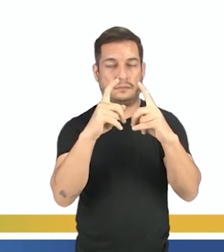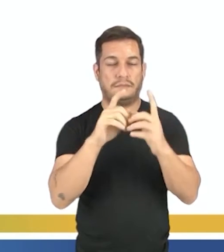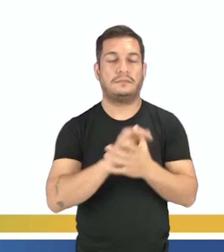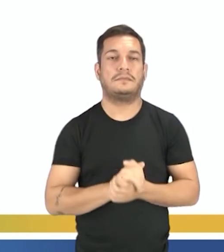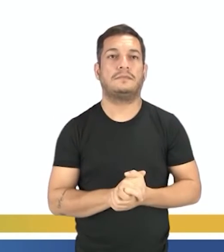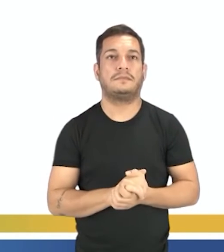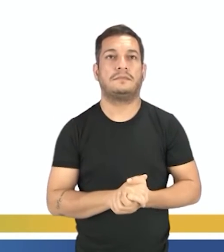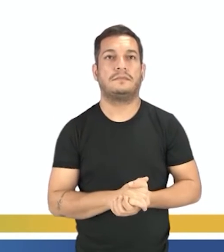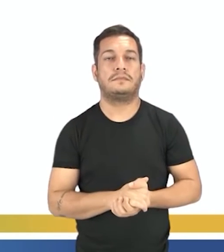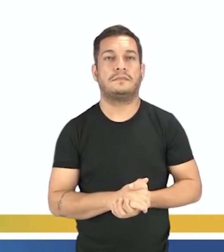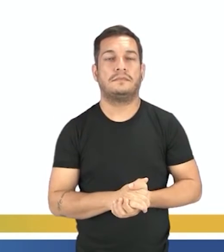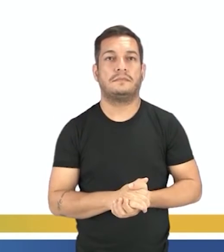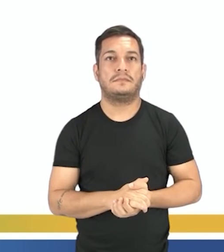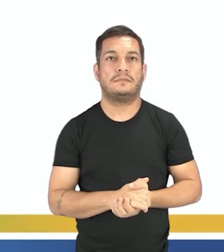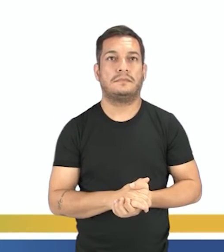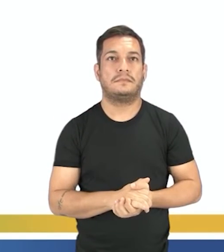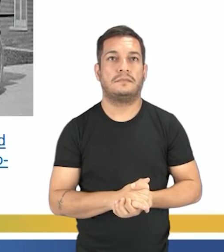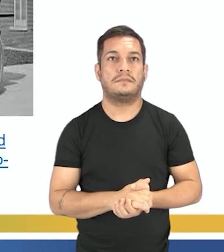-Científica.